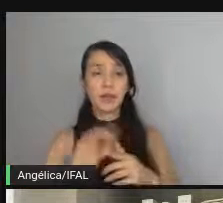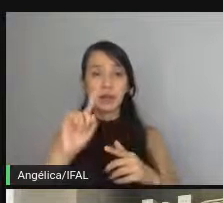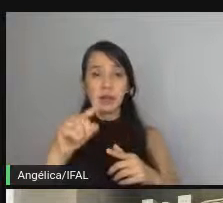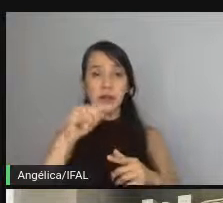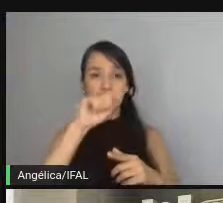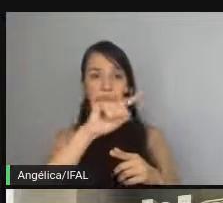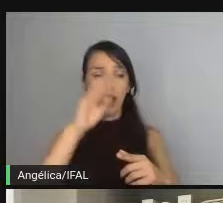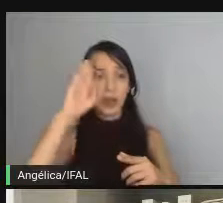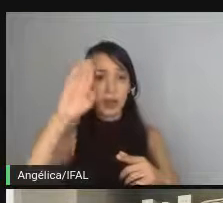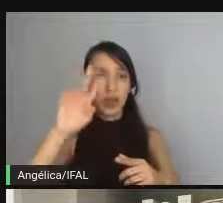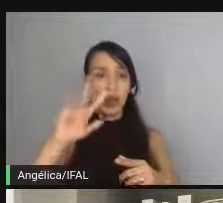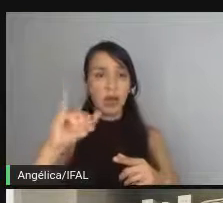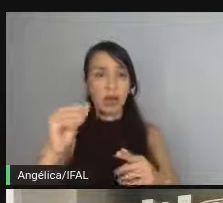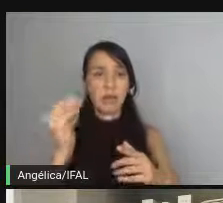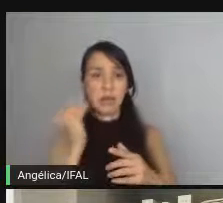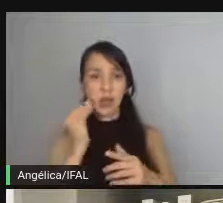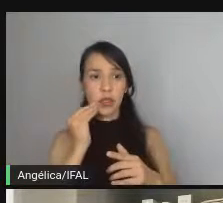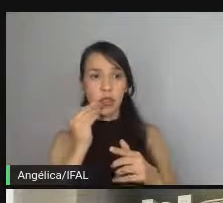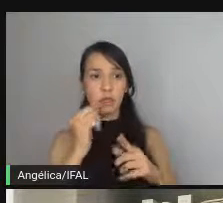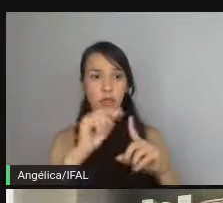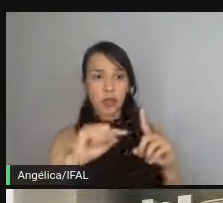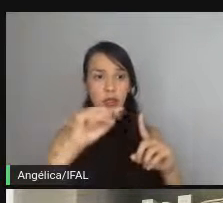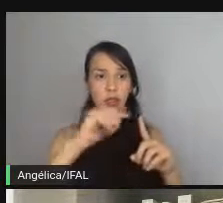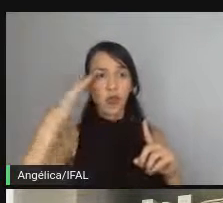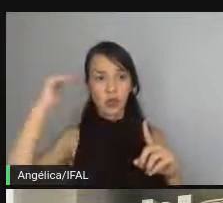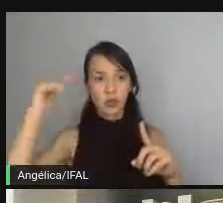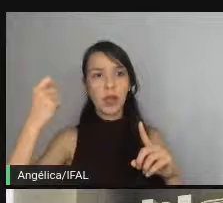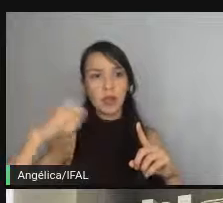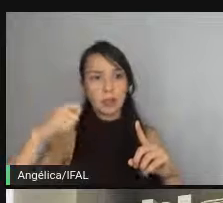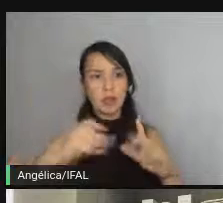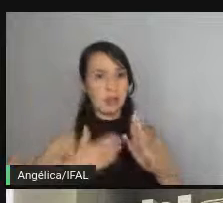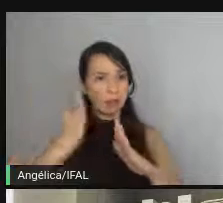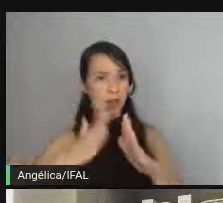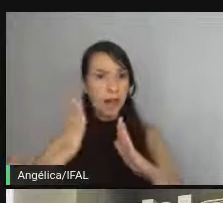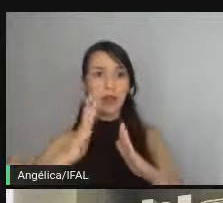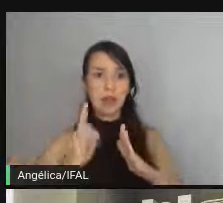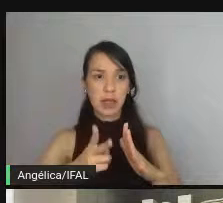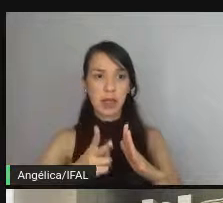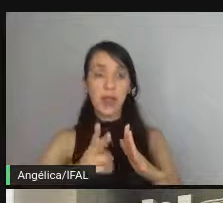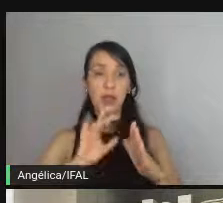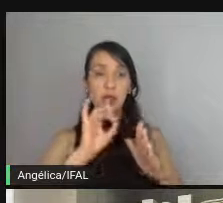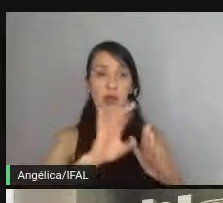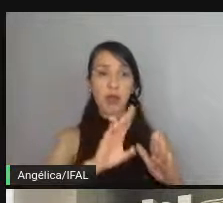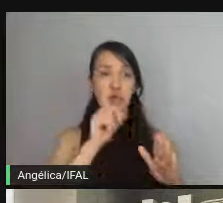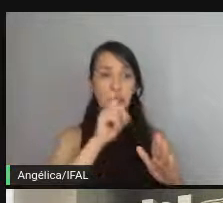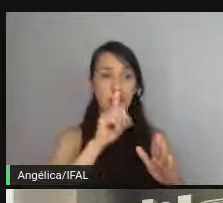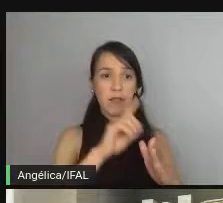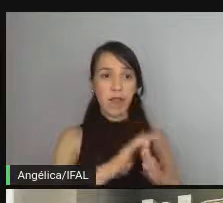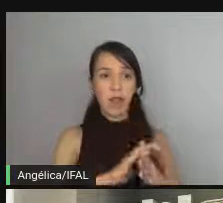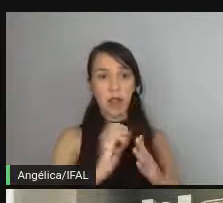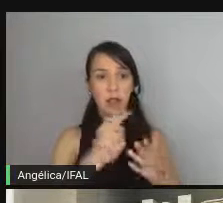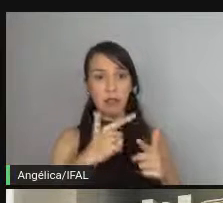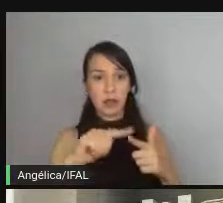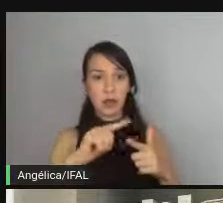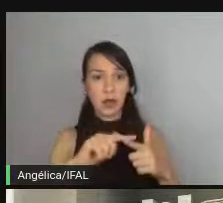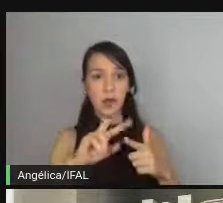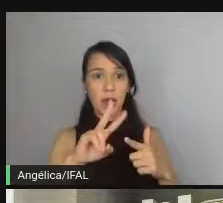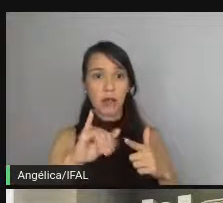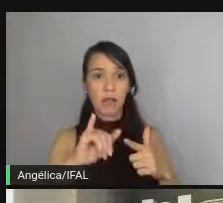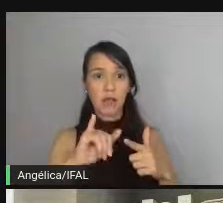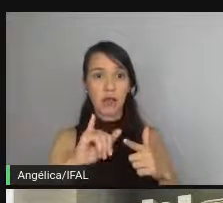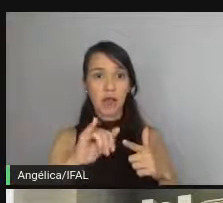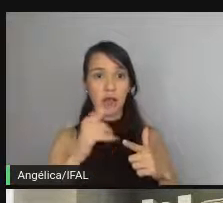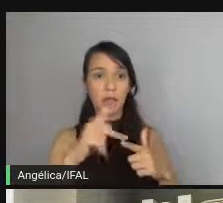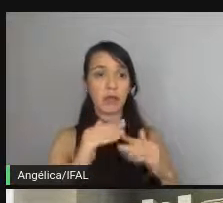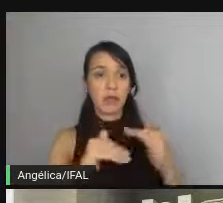no código principal roda os testes os de sucesso tem que estar passando apenas o de falha o de sucesso de falha que vai ser